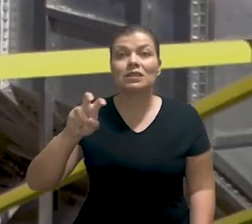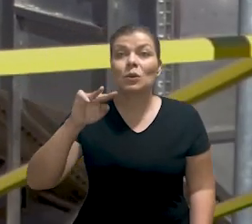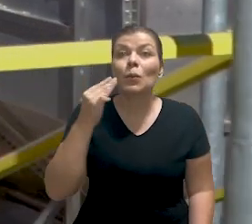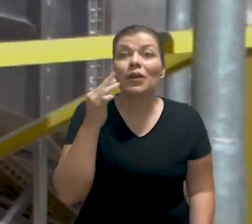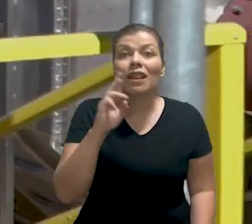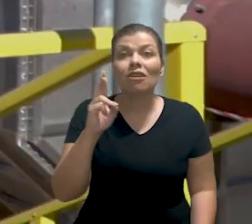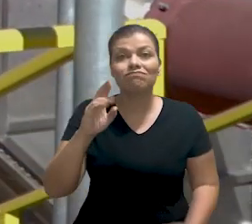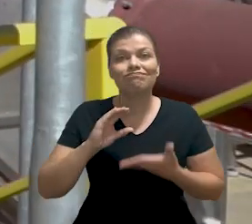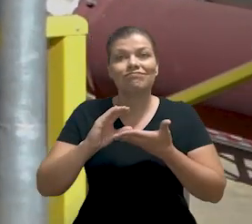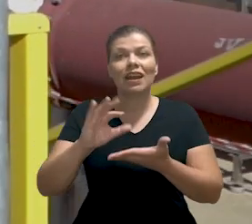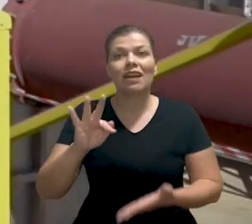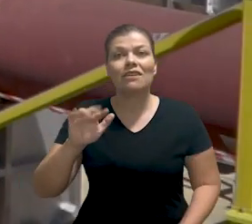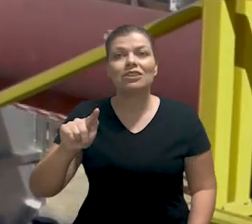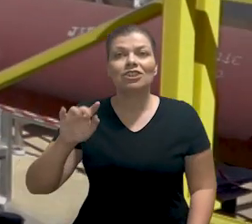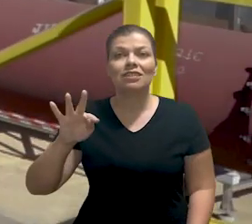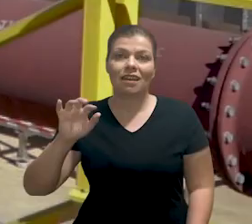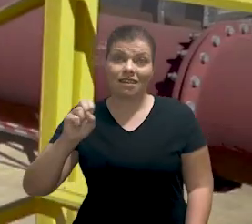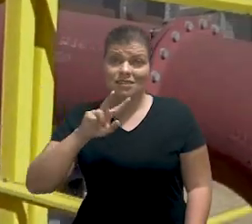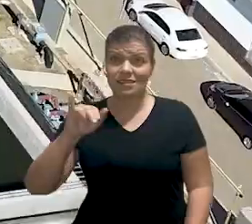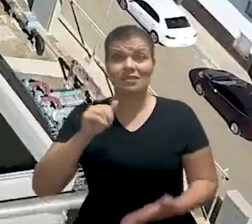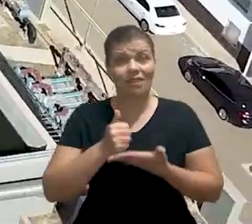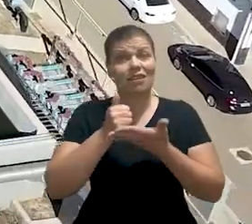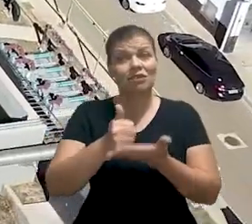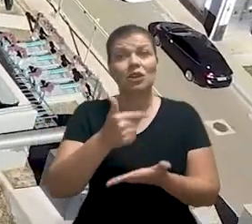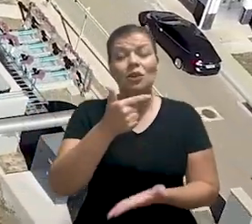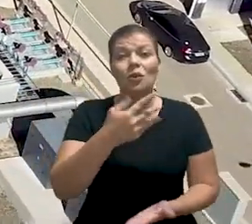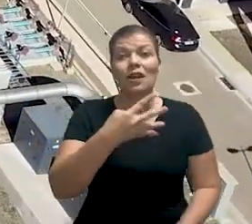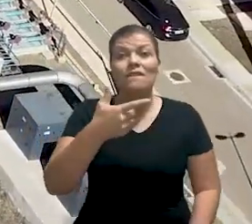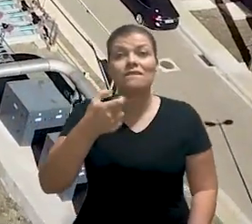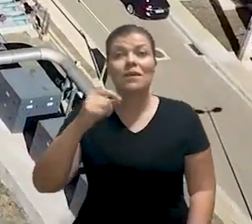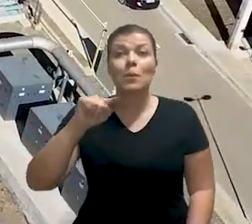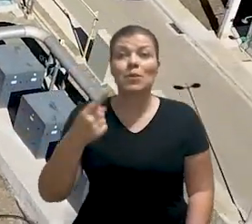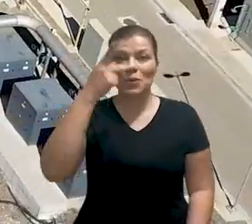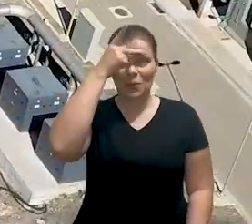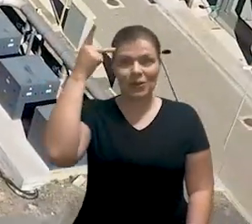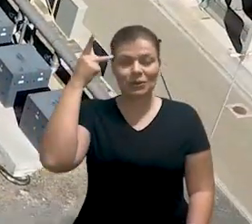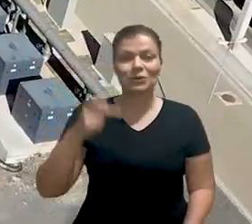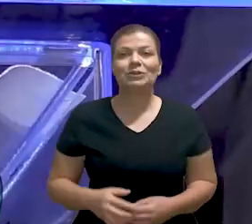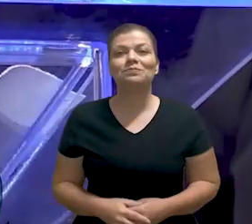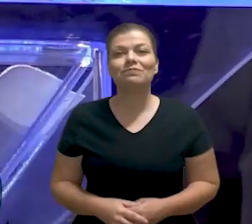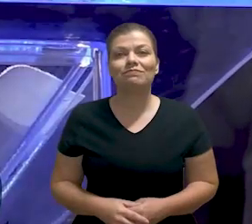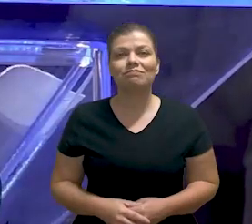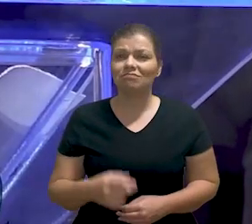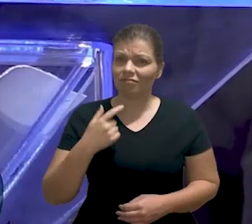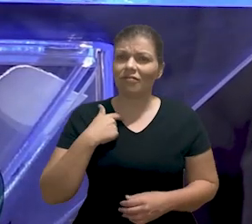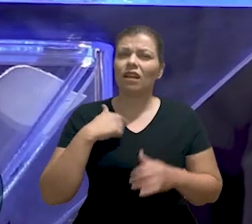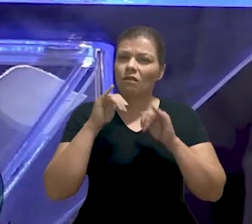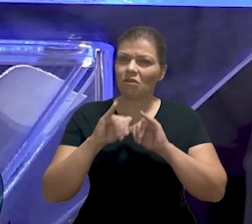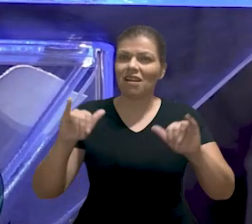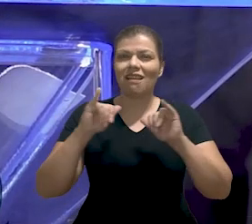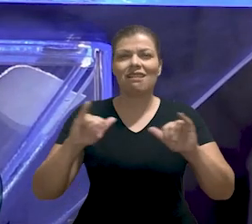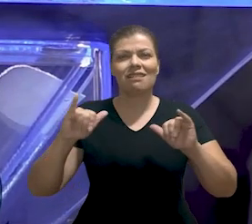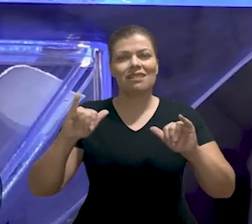reais em financiamentos do FGTS, que vão impactar cerca de 420 mil pessoas com melhores serviços. Quando falei que tenho o